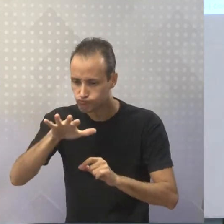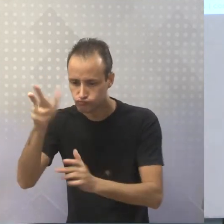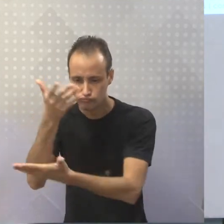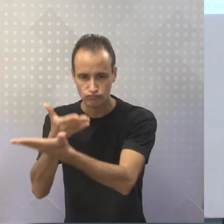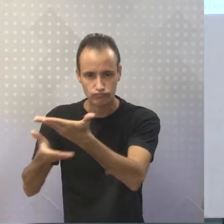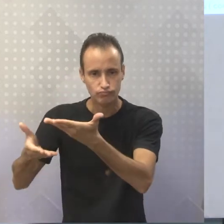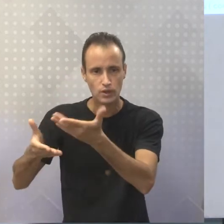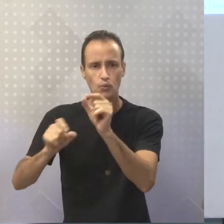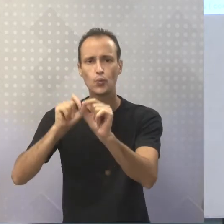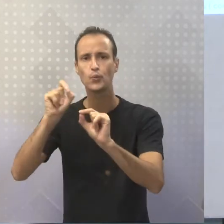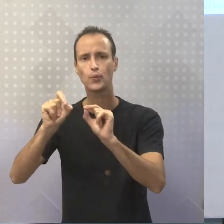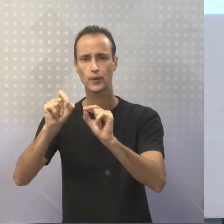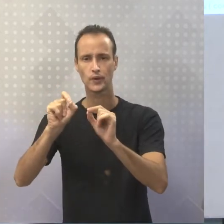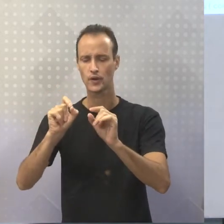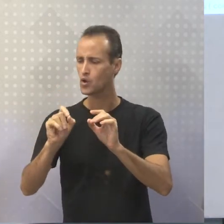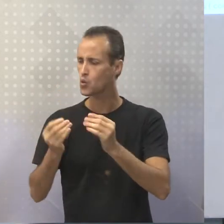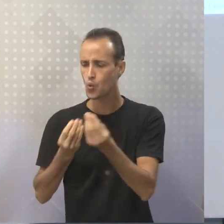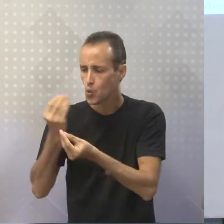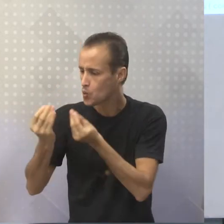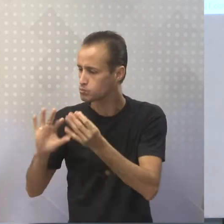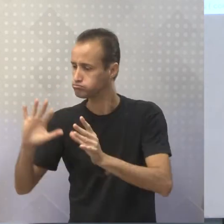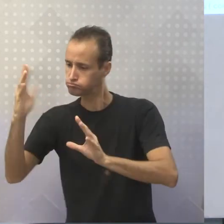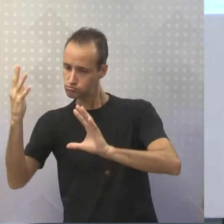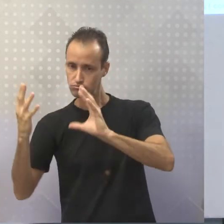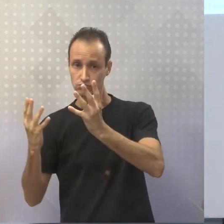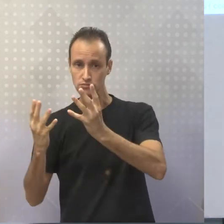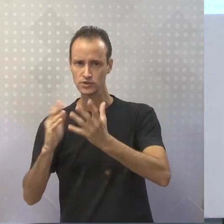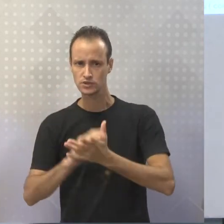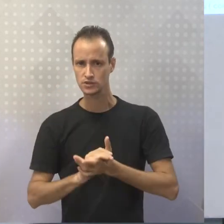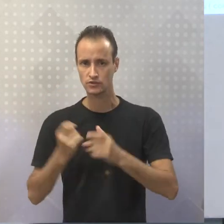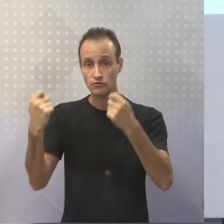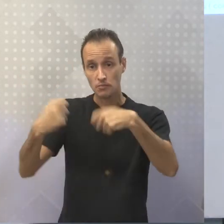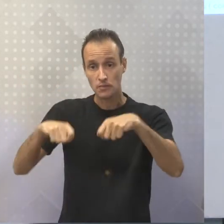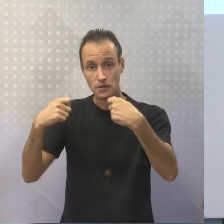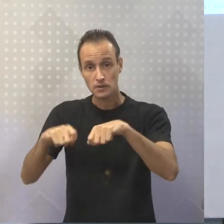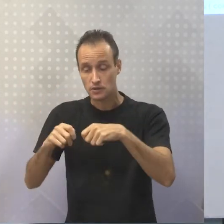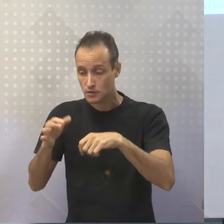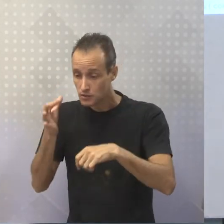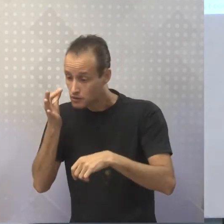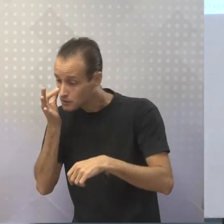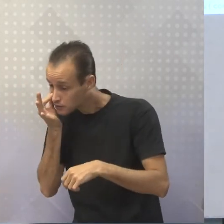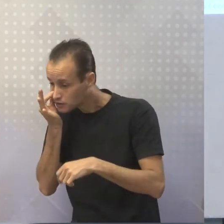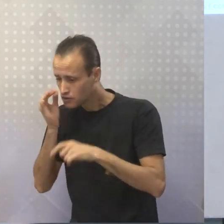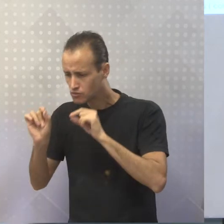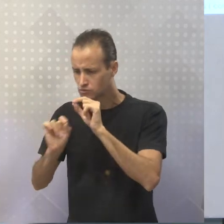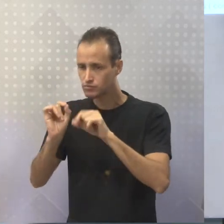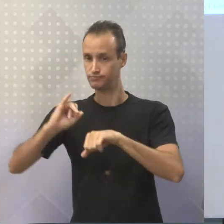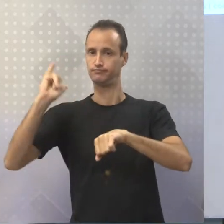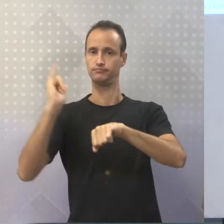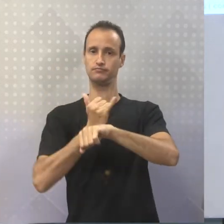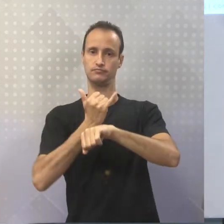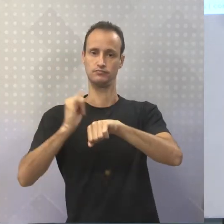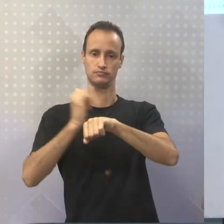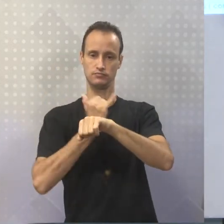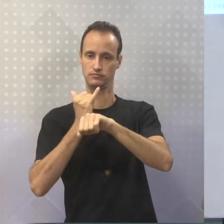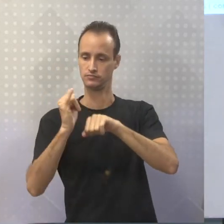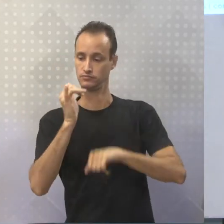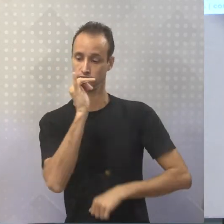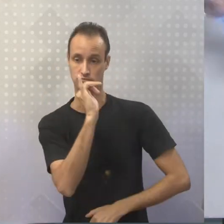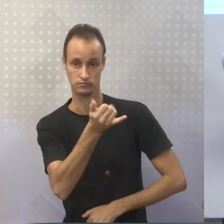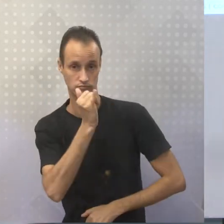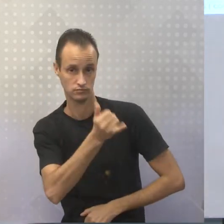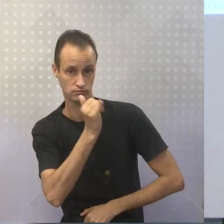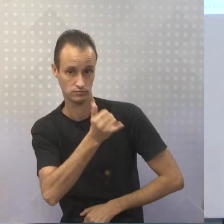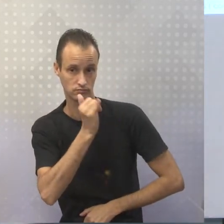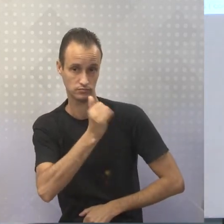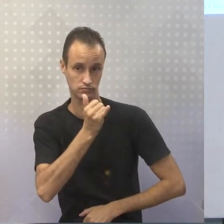ter algo referente ao que aconteceu. Então, eu vou precisar usar os recursos narrativos,